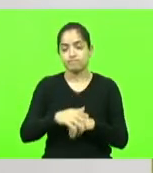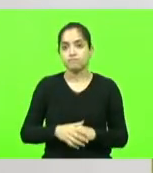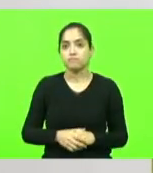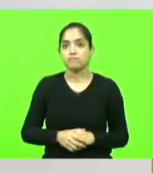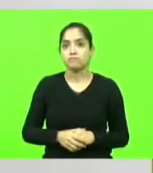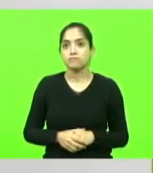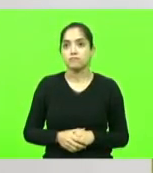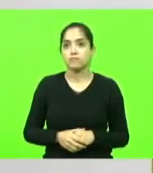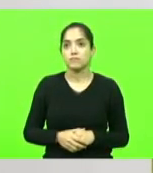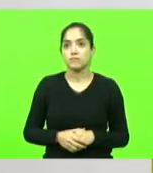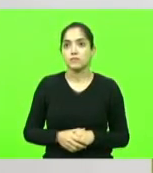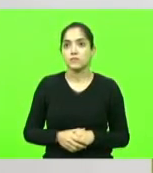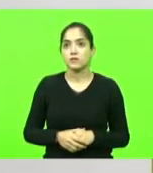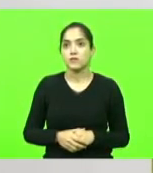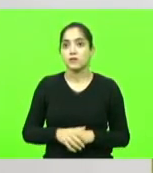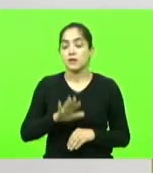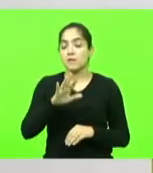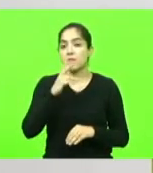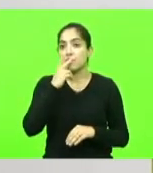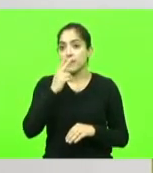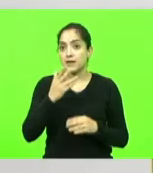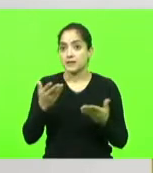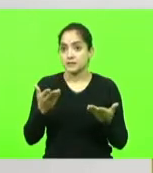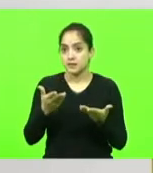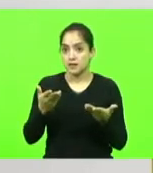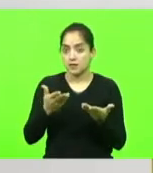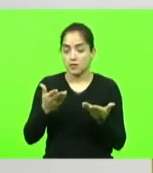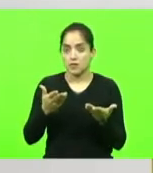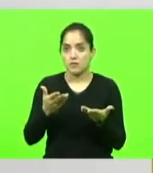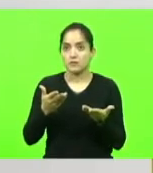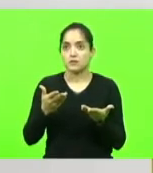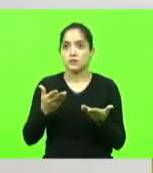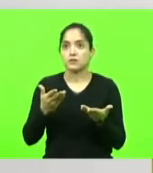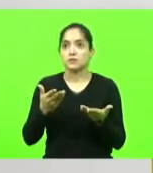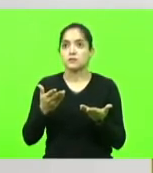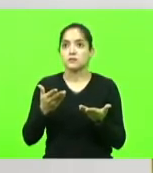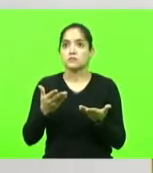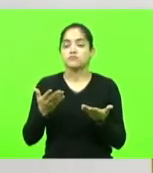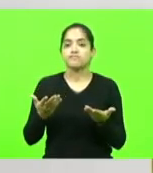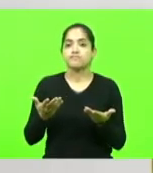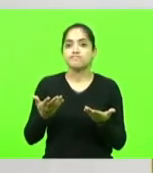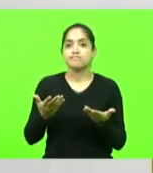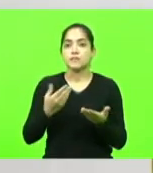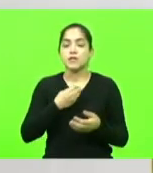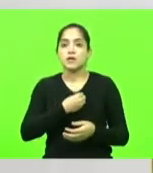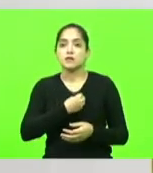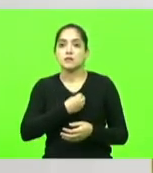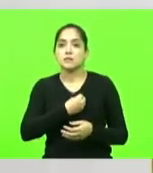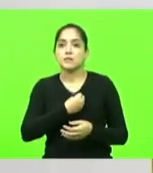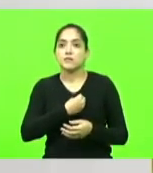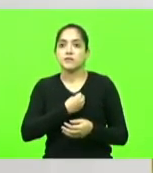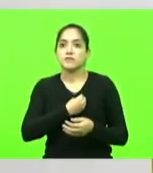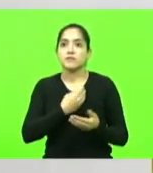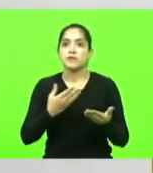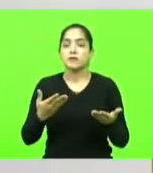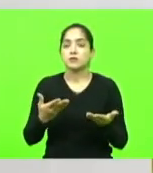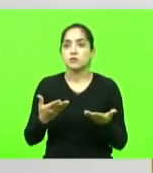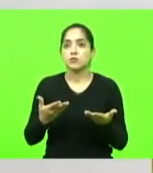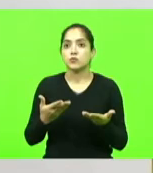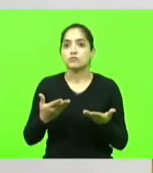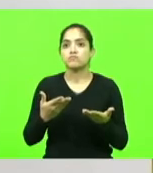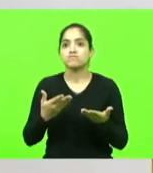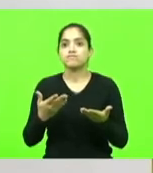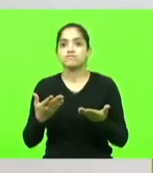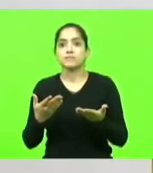mas agora parece que nós estamos vivendo em momentos de tensão